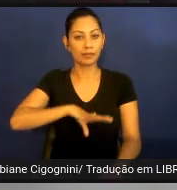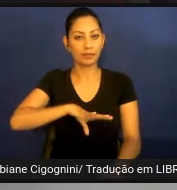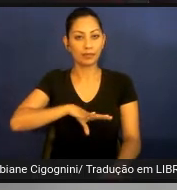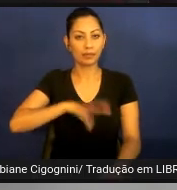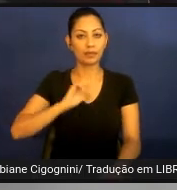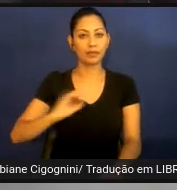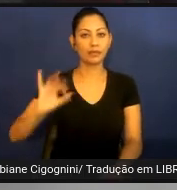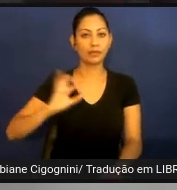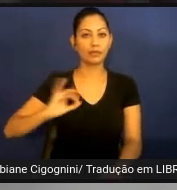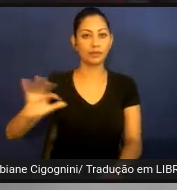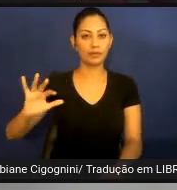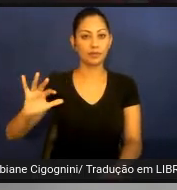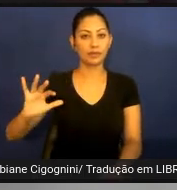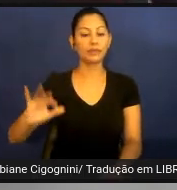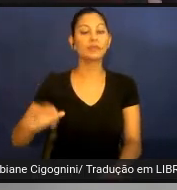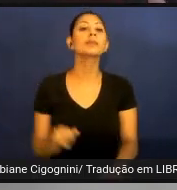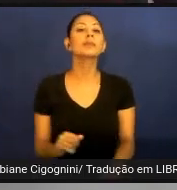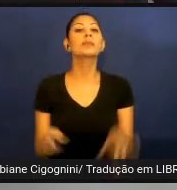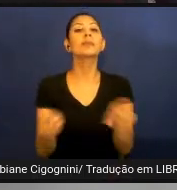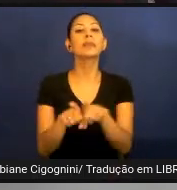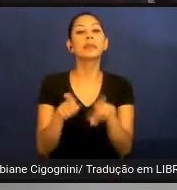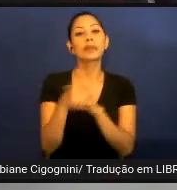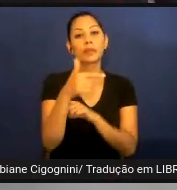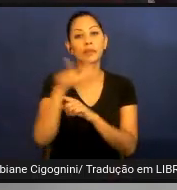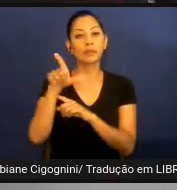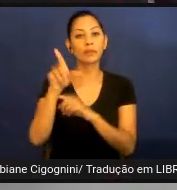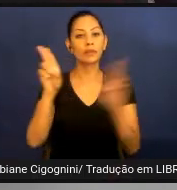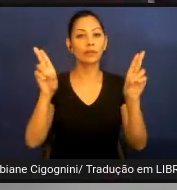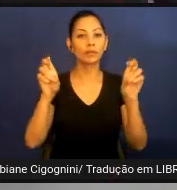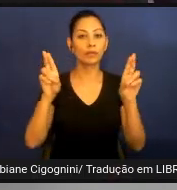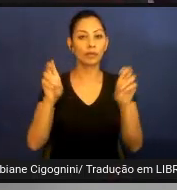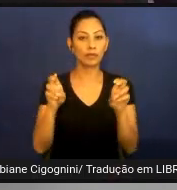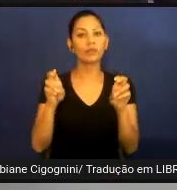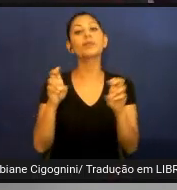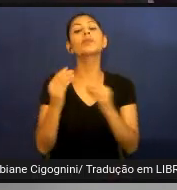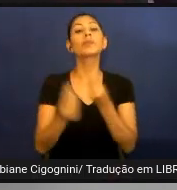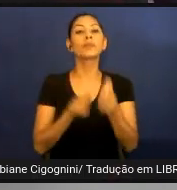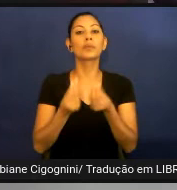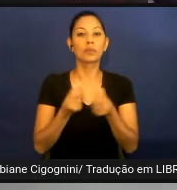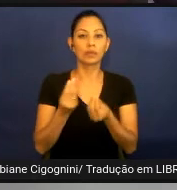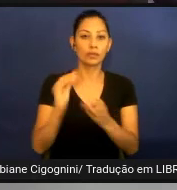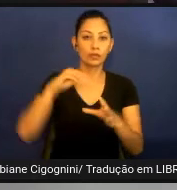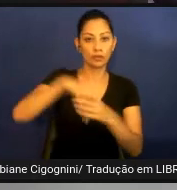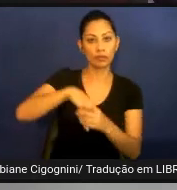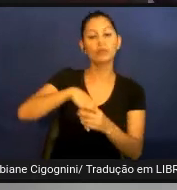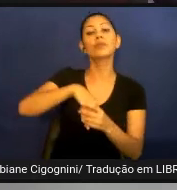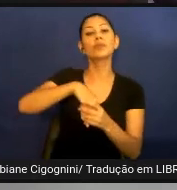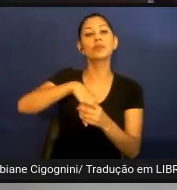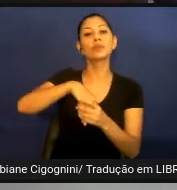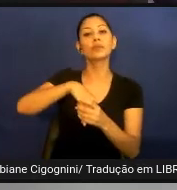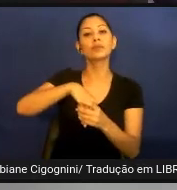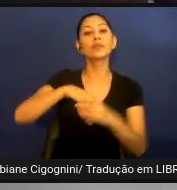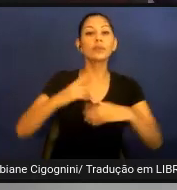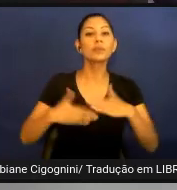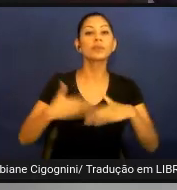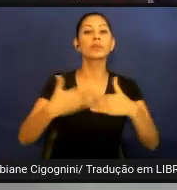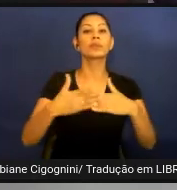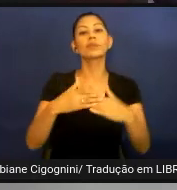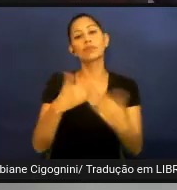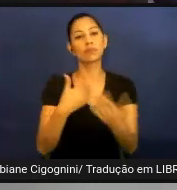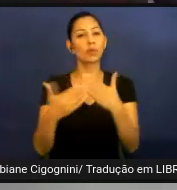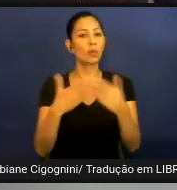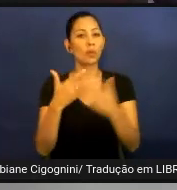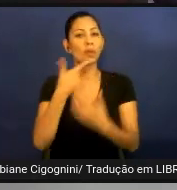E também tem a questão do regionalismo, que ele não trata, porque a Libra, assim como qualquer outra língua,